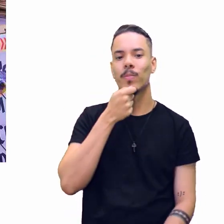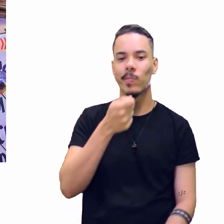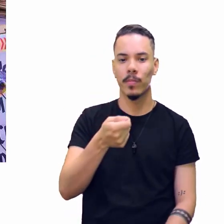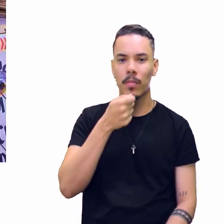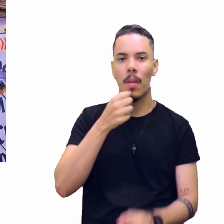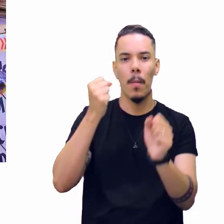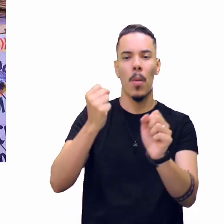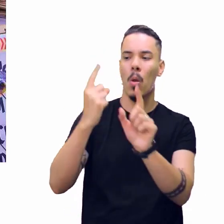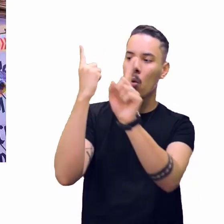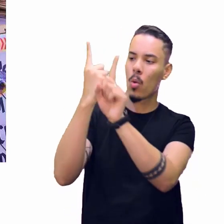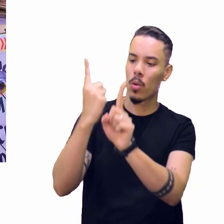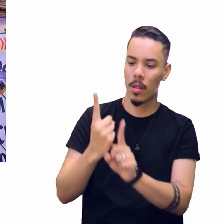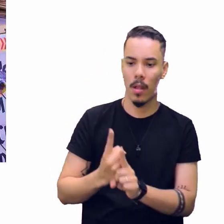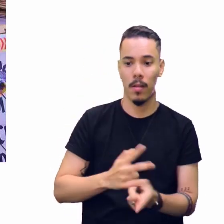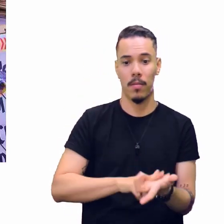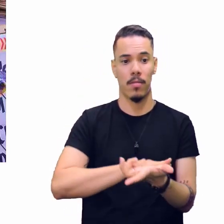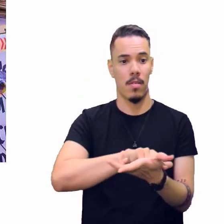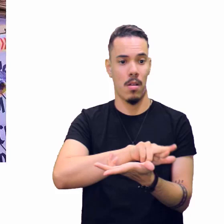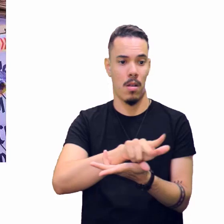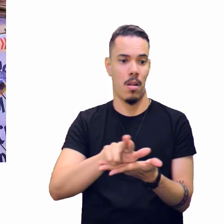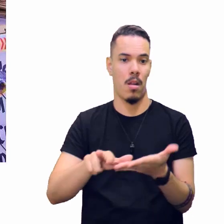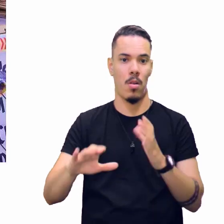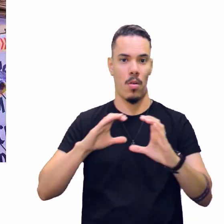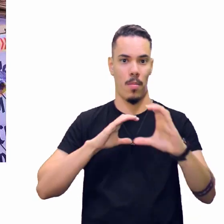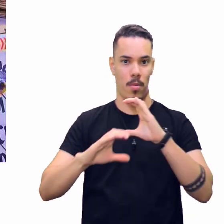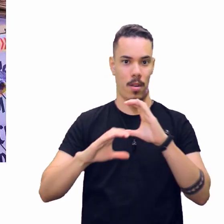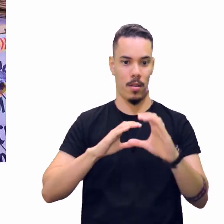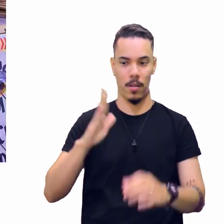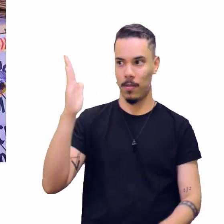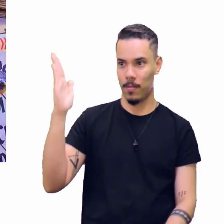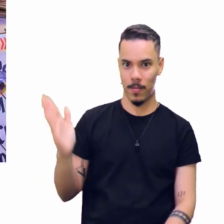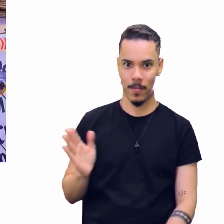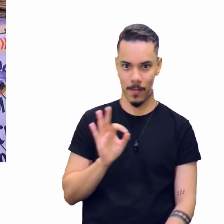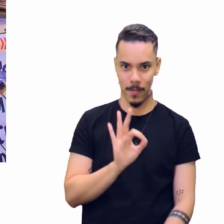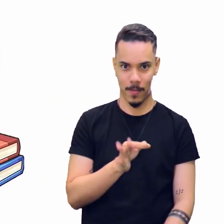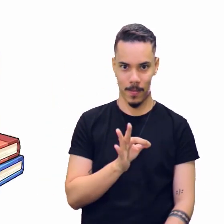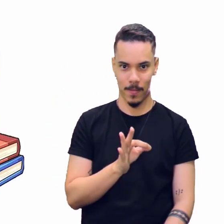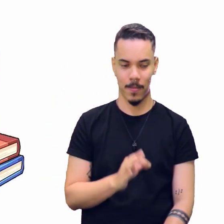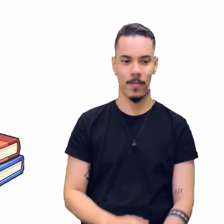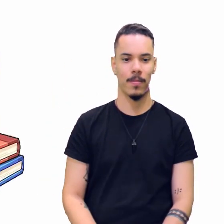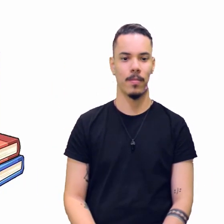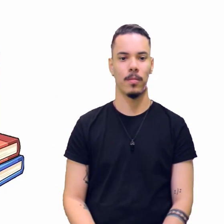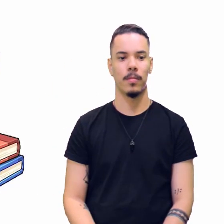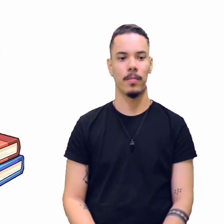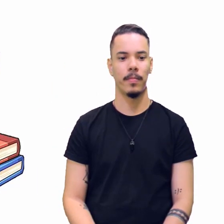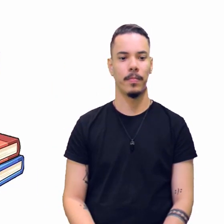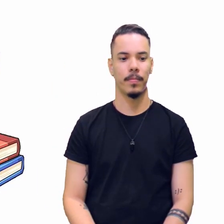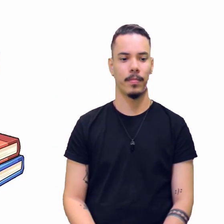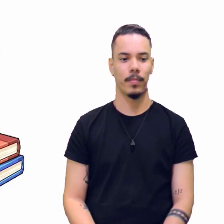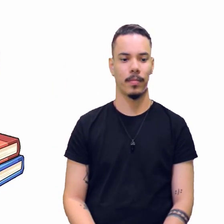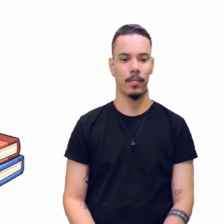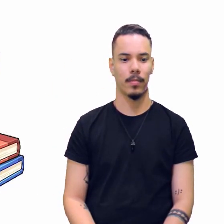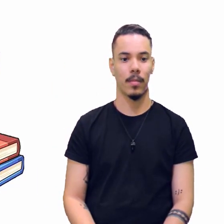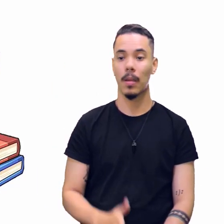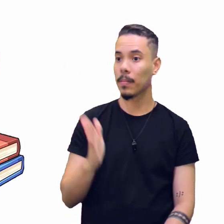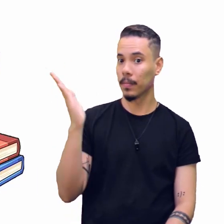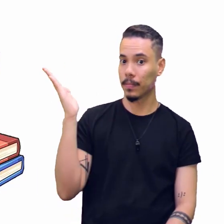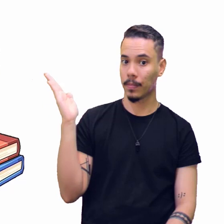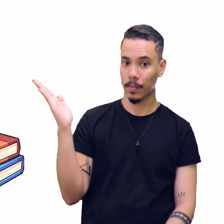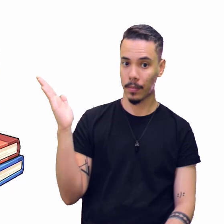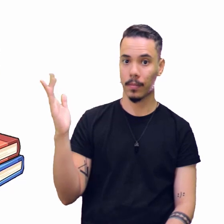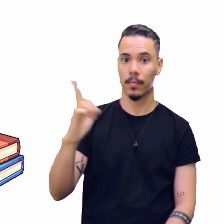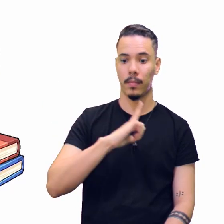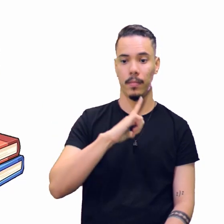diversos veículos de comunicação. Certo? E vamos dando sequência aqui. Aqui